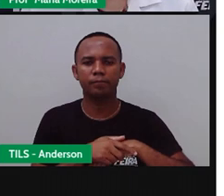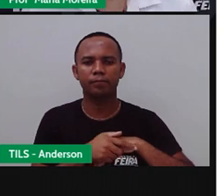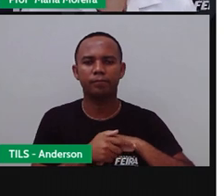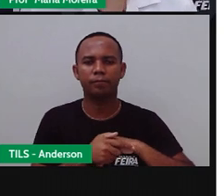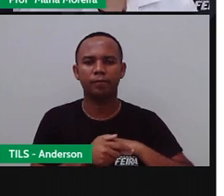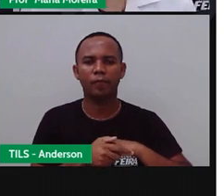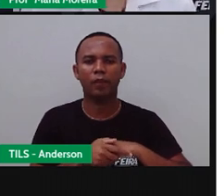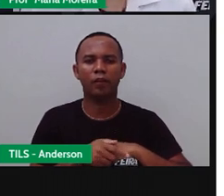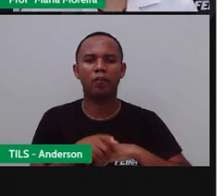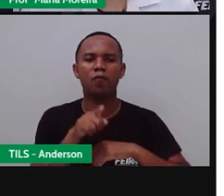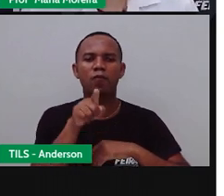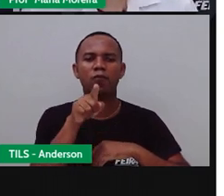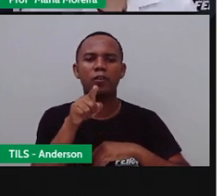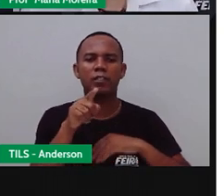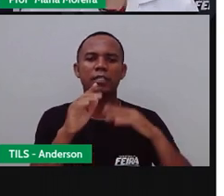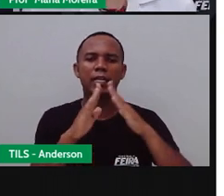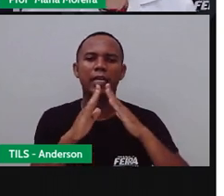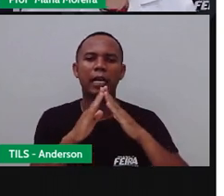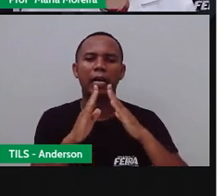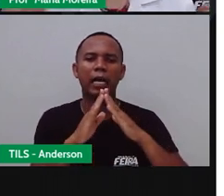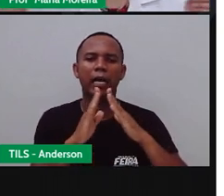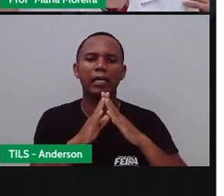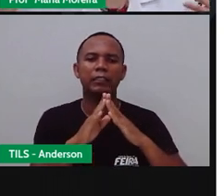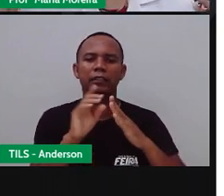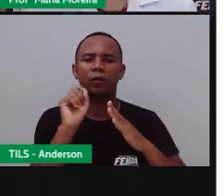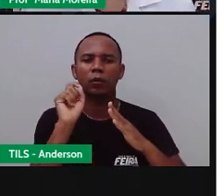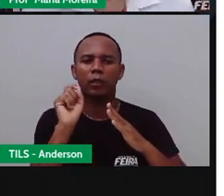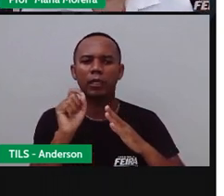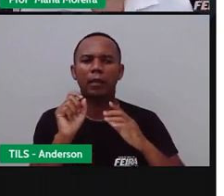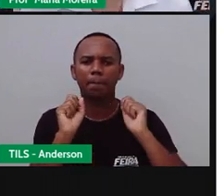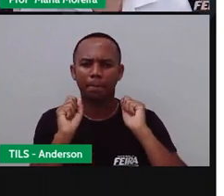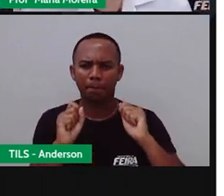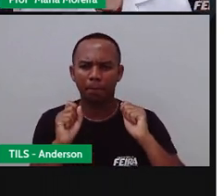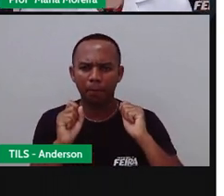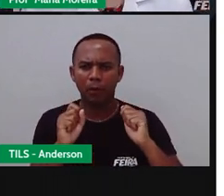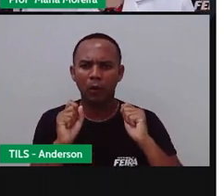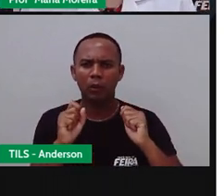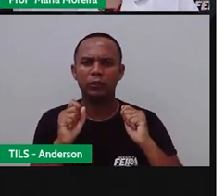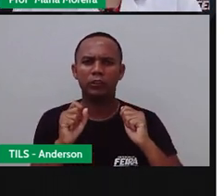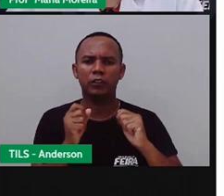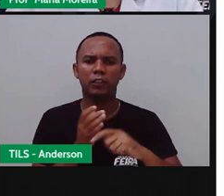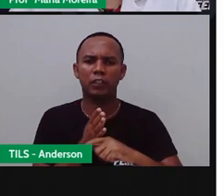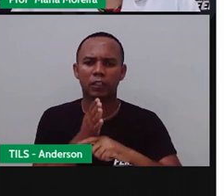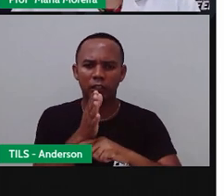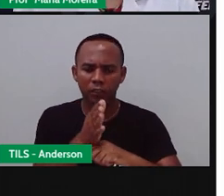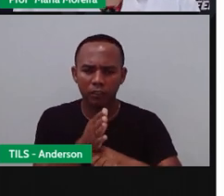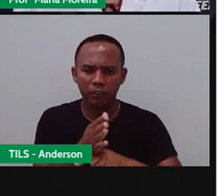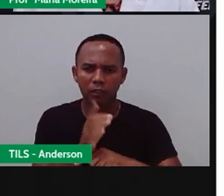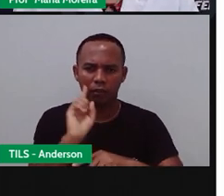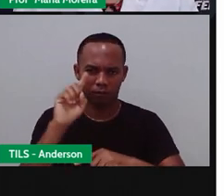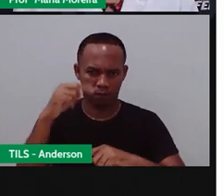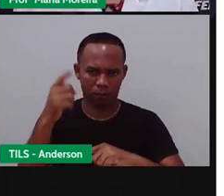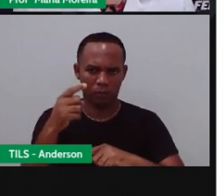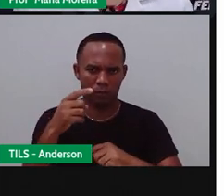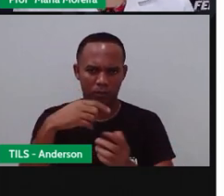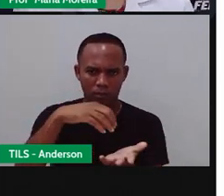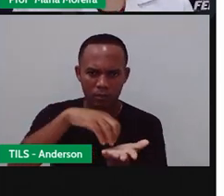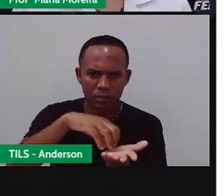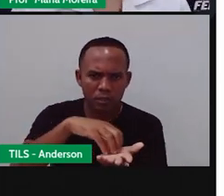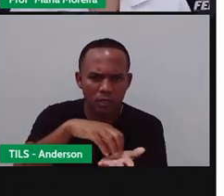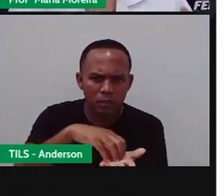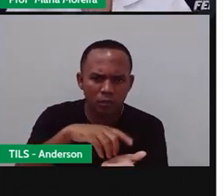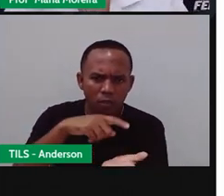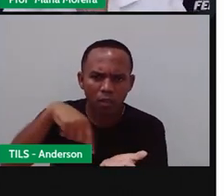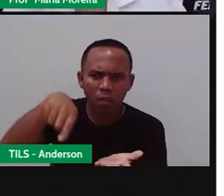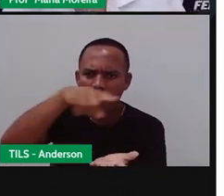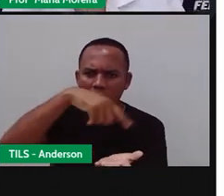estão em casa, de isolamento social, quando vocês, de fato, poderem chegar no centro da cidade, vocês vão observar o quê? Uma mudança muito